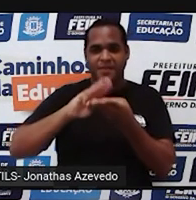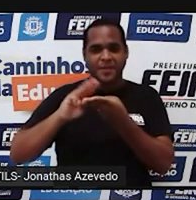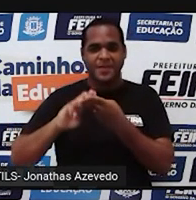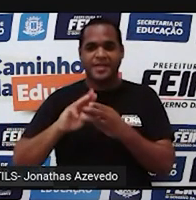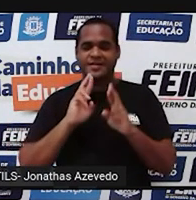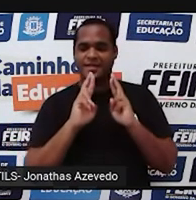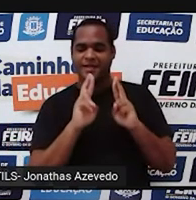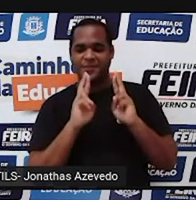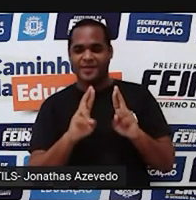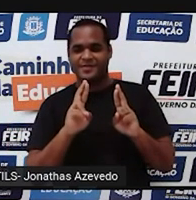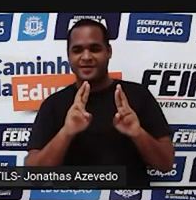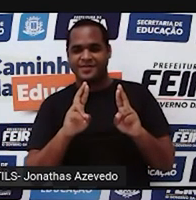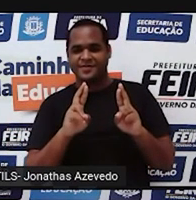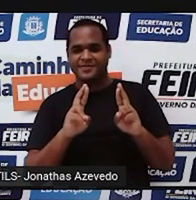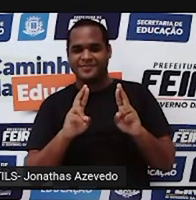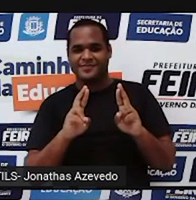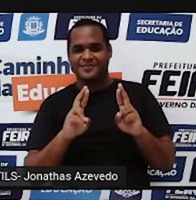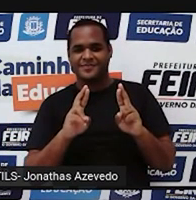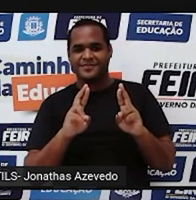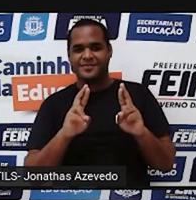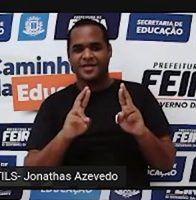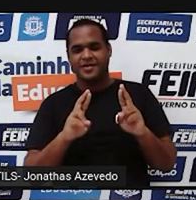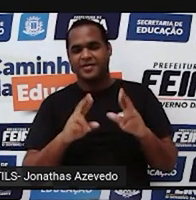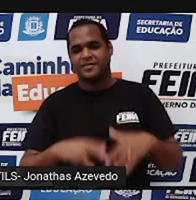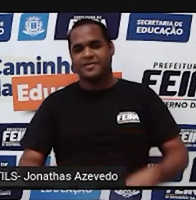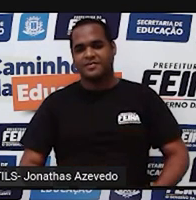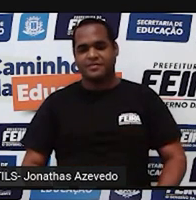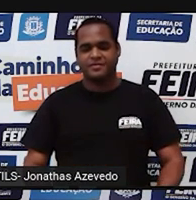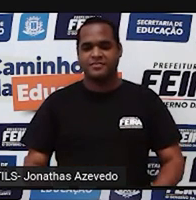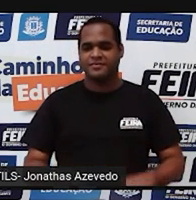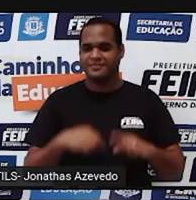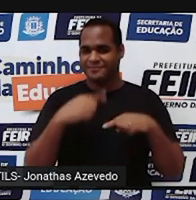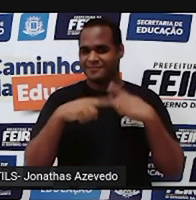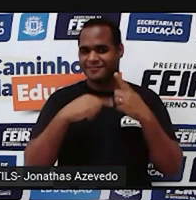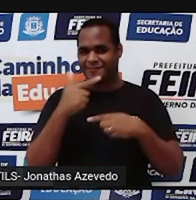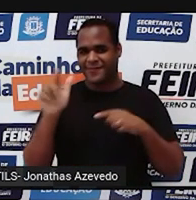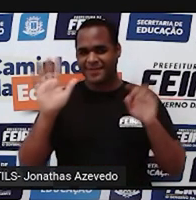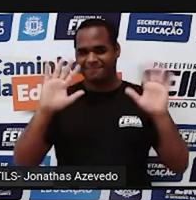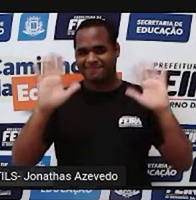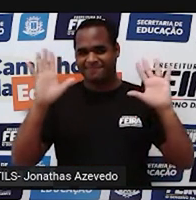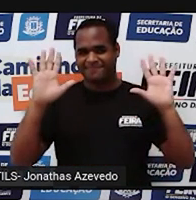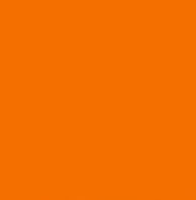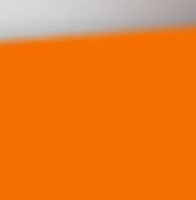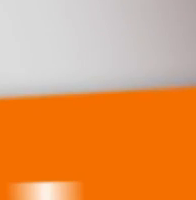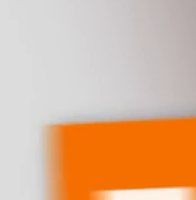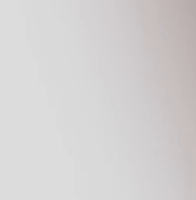Matemática é. É isso aí. Até a próxima. Bye, bye.